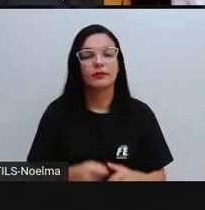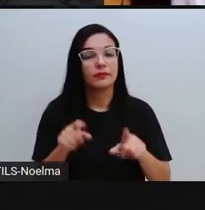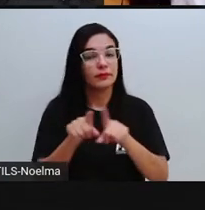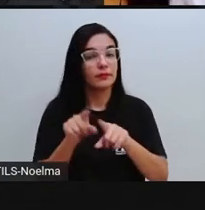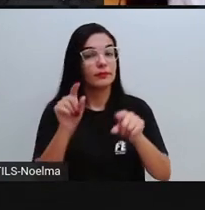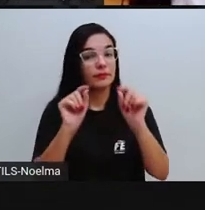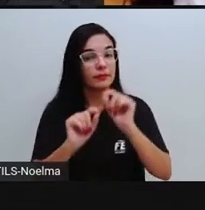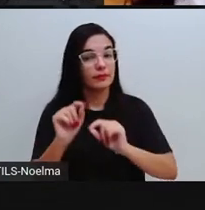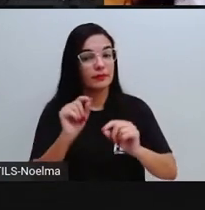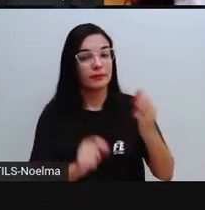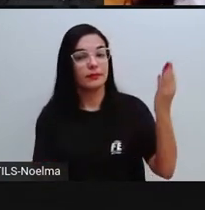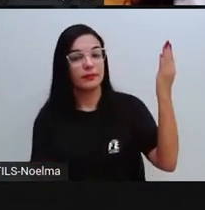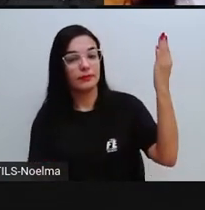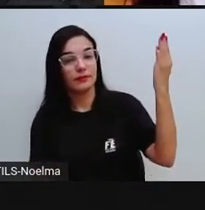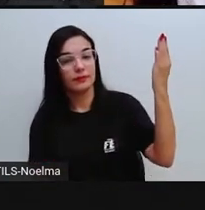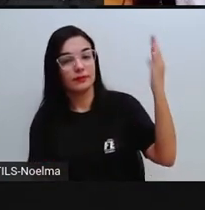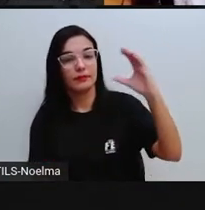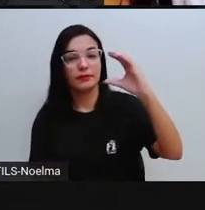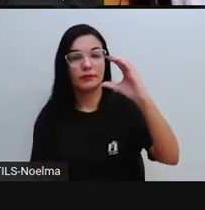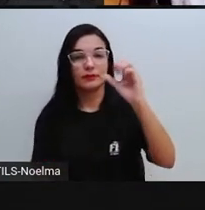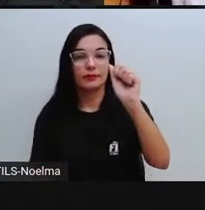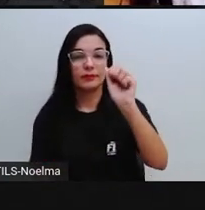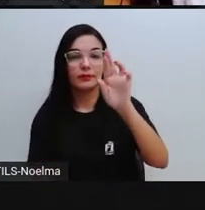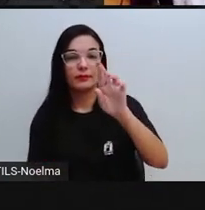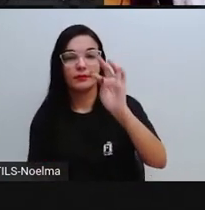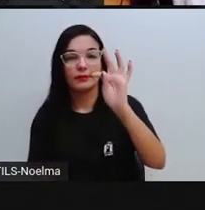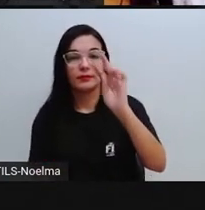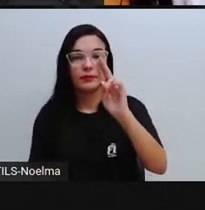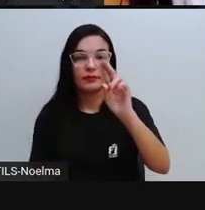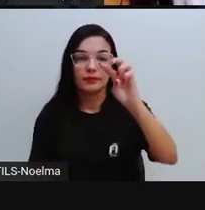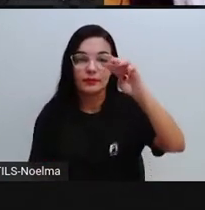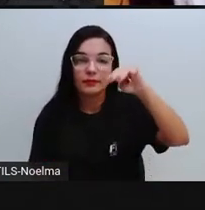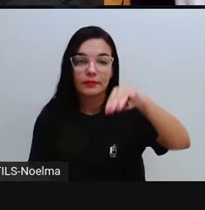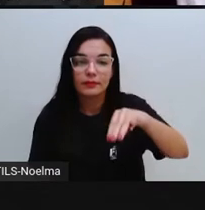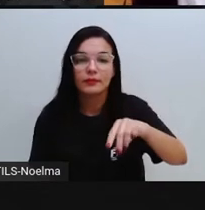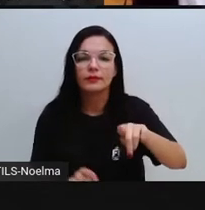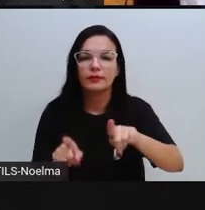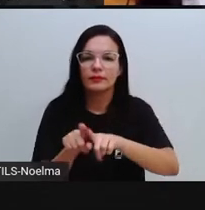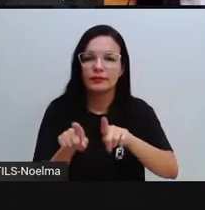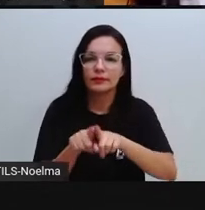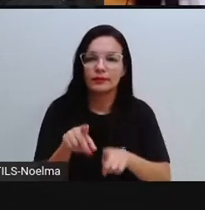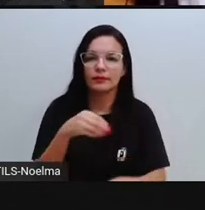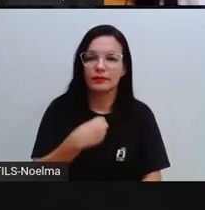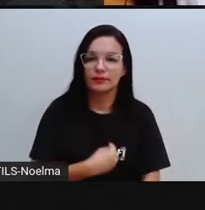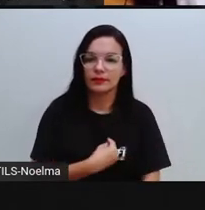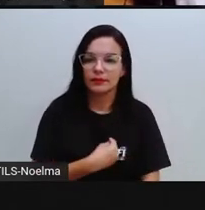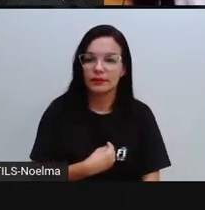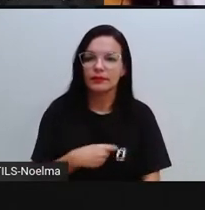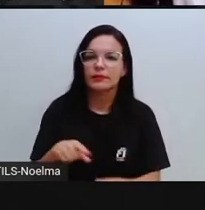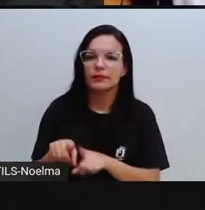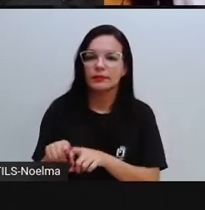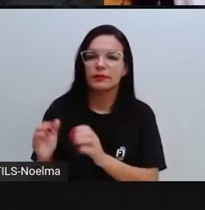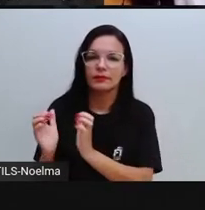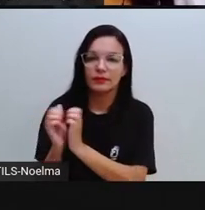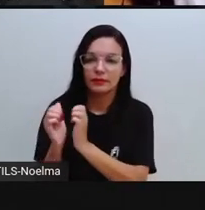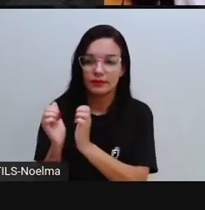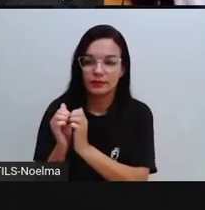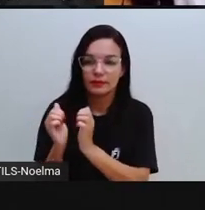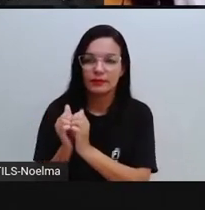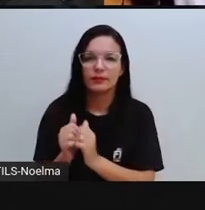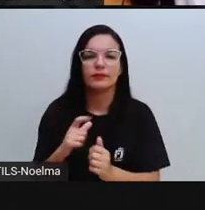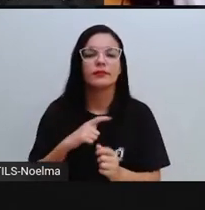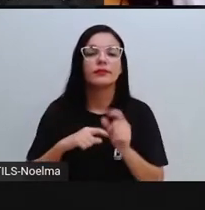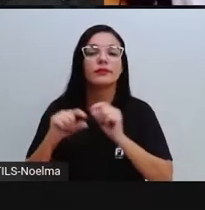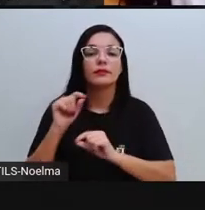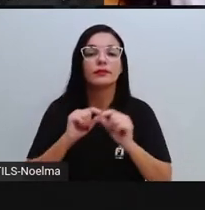Temos o cartoon. O cartoon também vai estar presente aí como gênero jornalístico. O